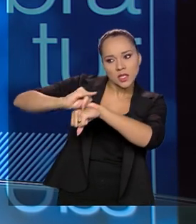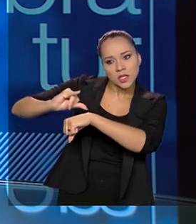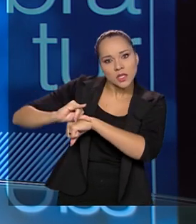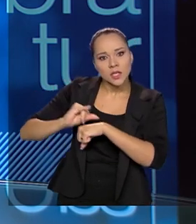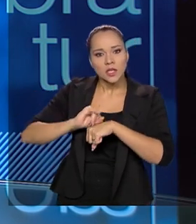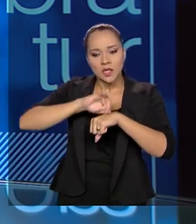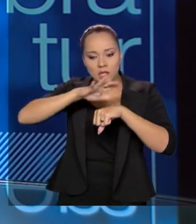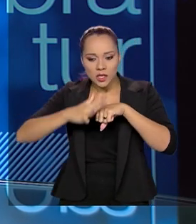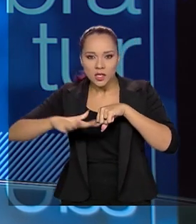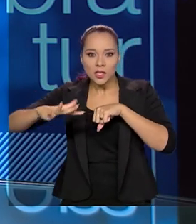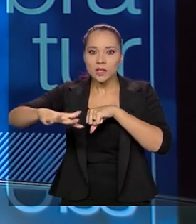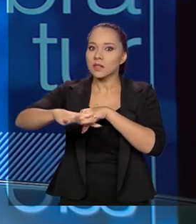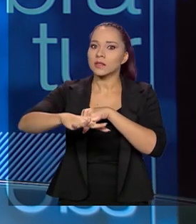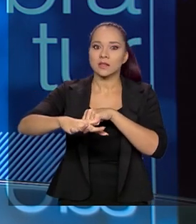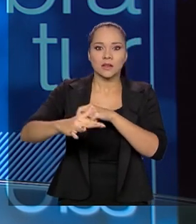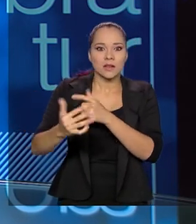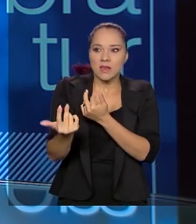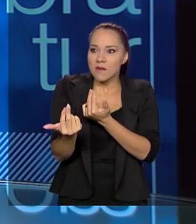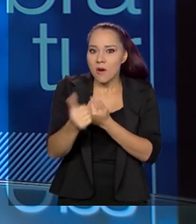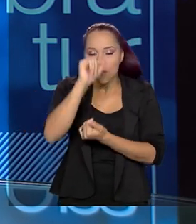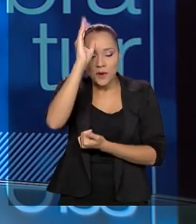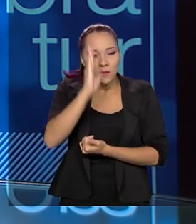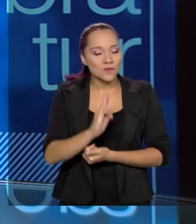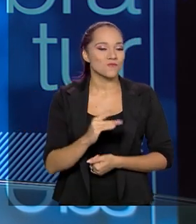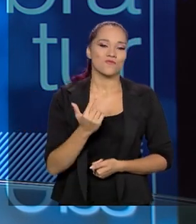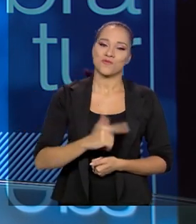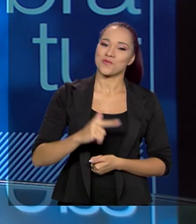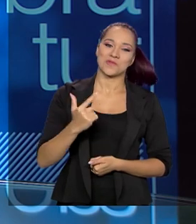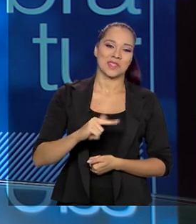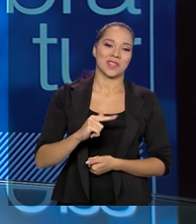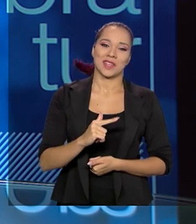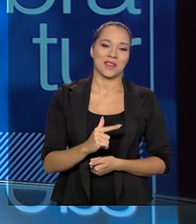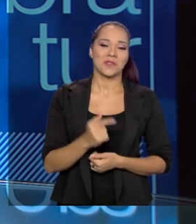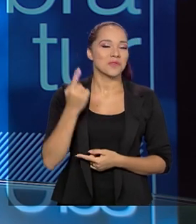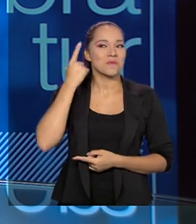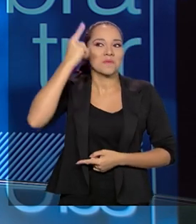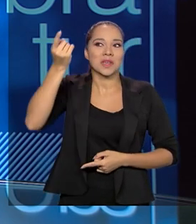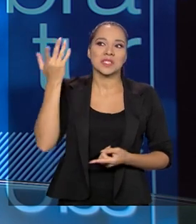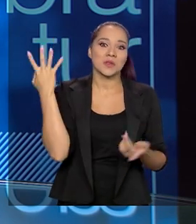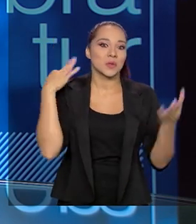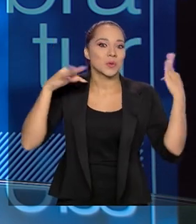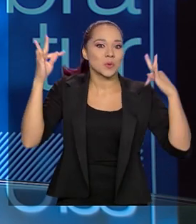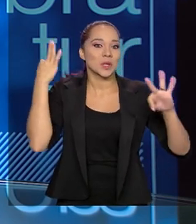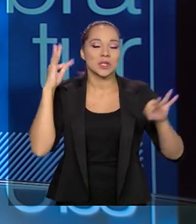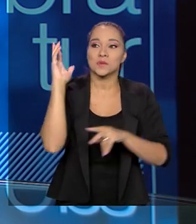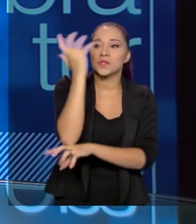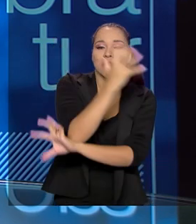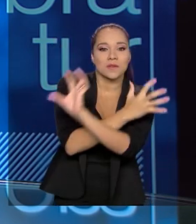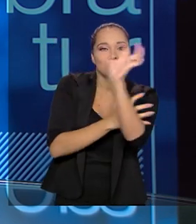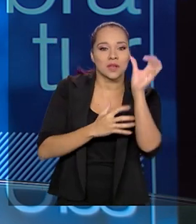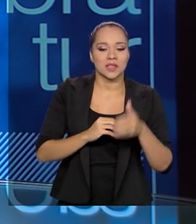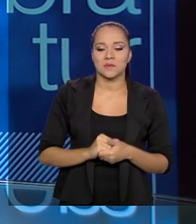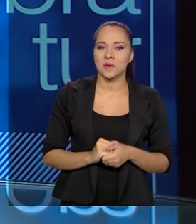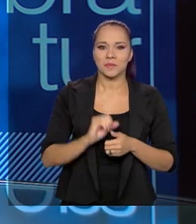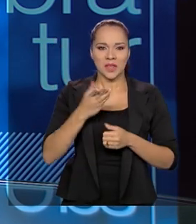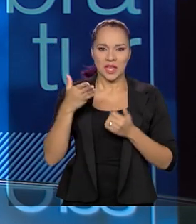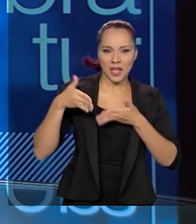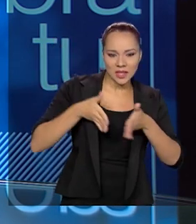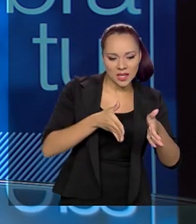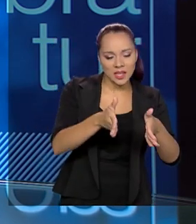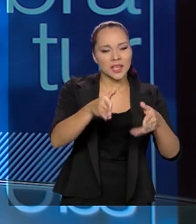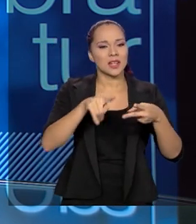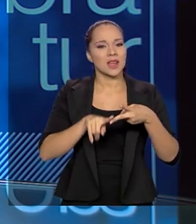mil ilhas fluviais. Então, nada se compara ao nosso país, quando você fala em turismo de aventura, turismo de natureza. Quer trilha, quer